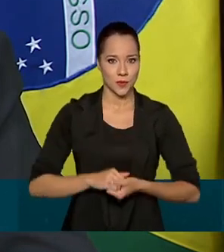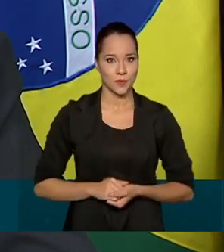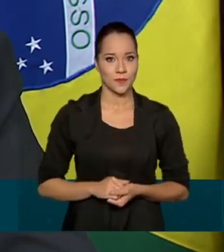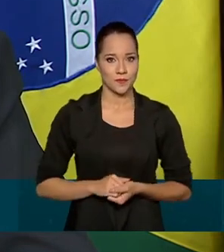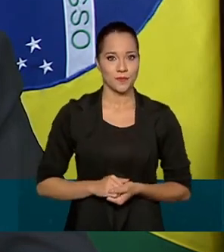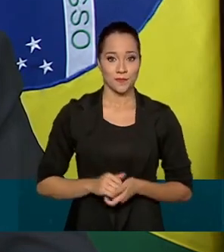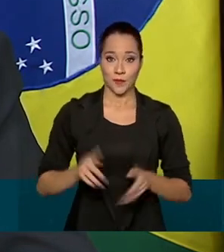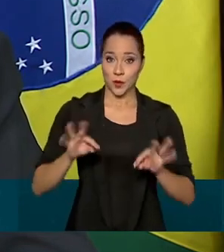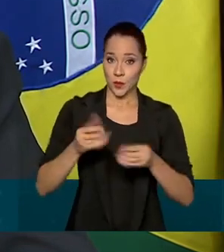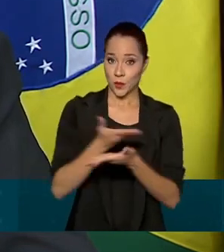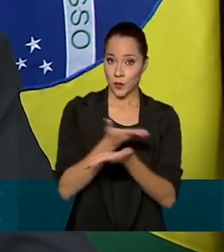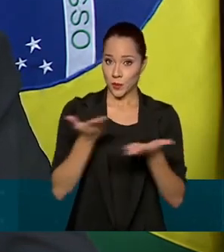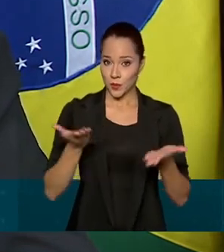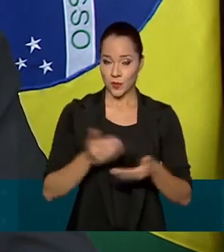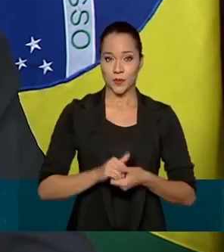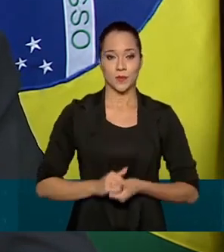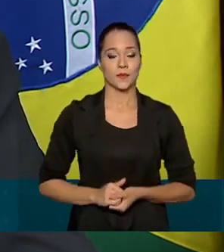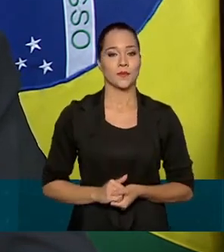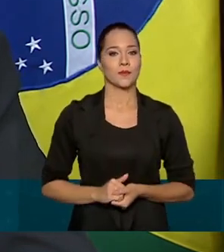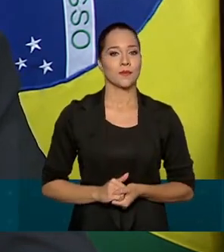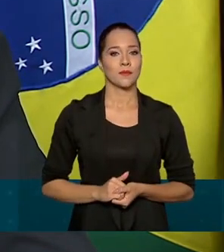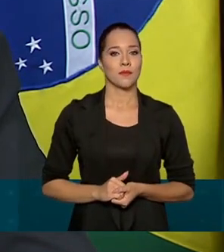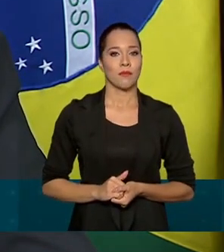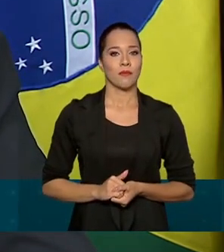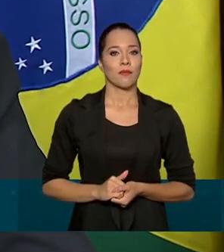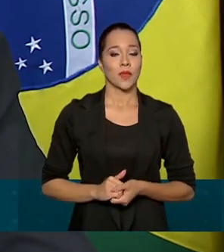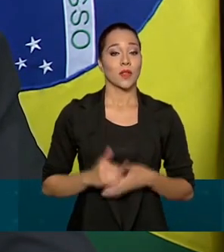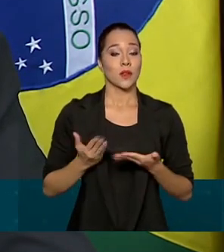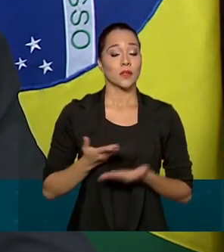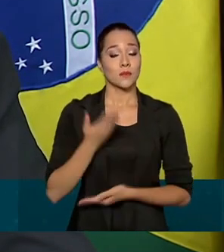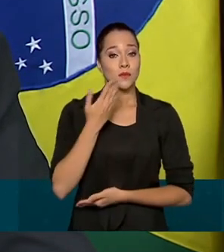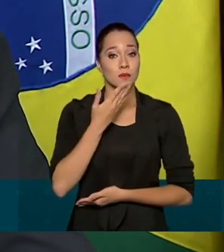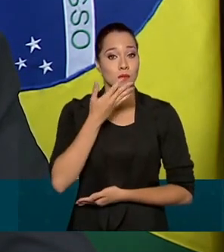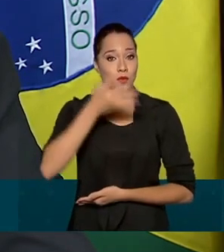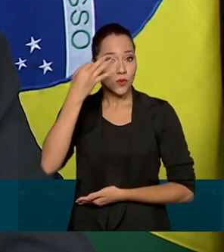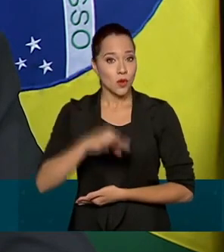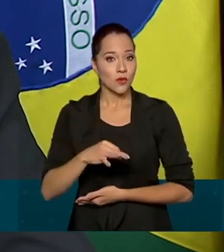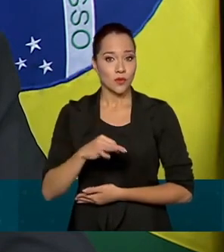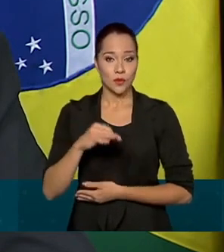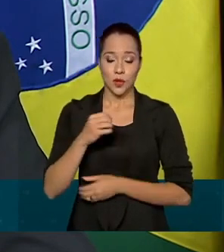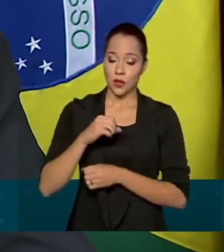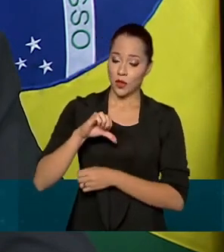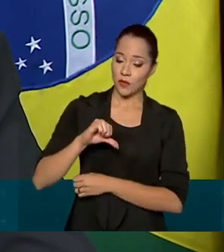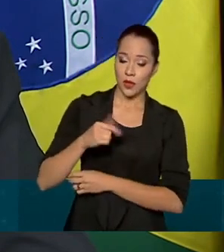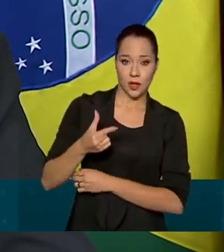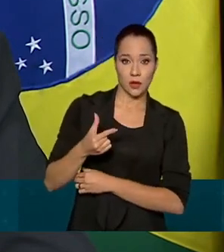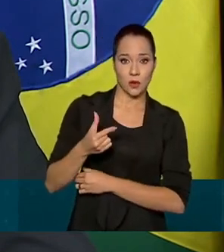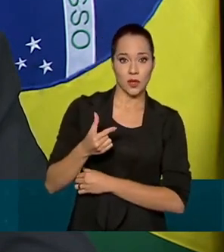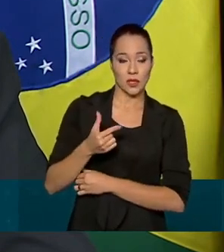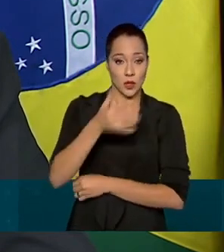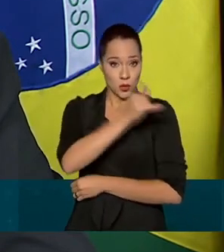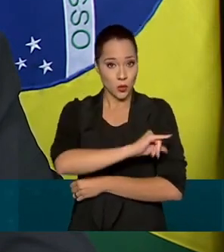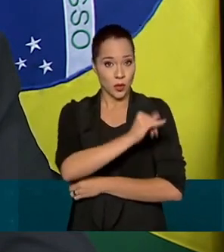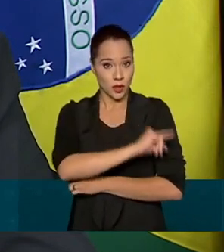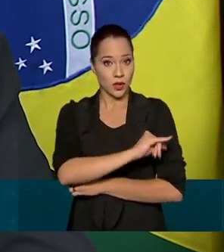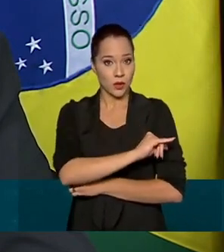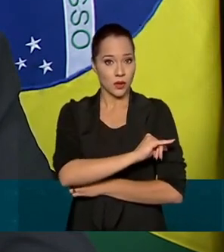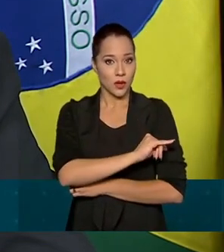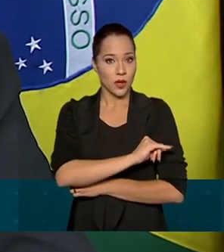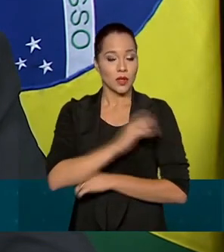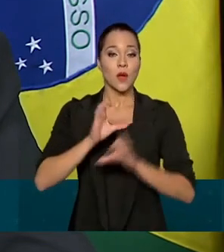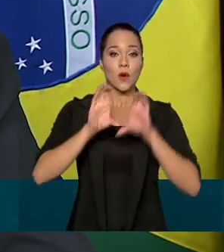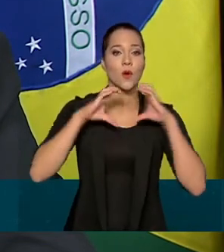Senhoras e senhores, como todos reafirmamos em 1992, no Rio de Janeiro, na